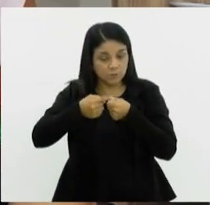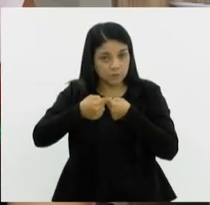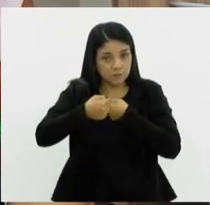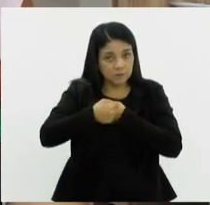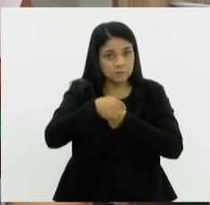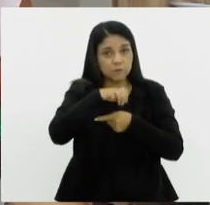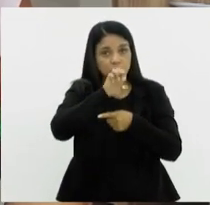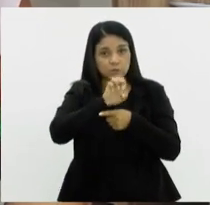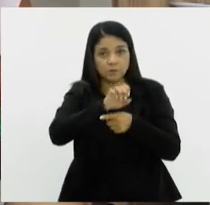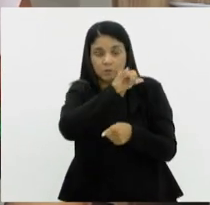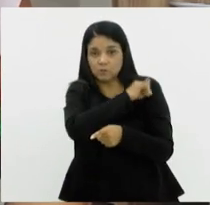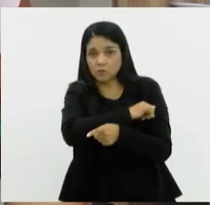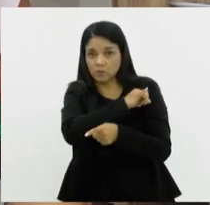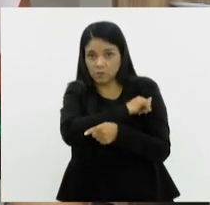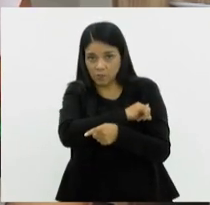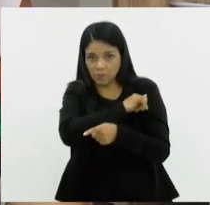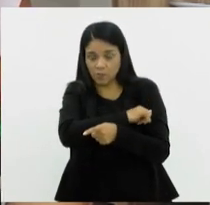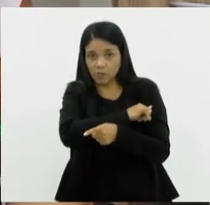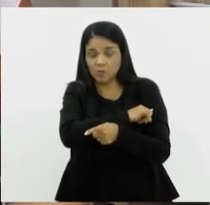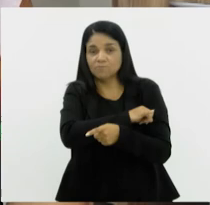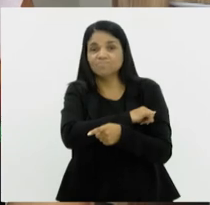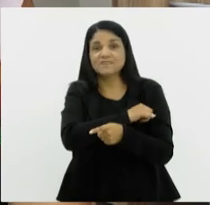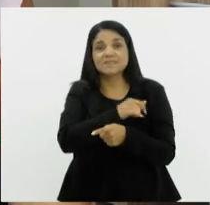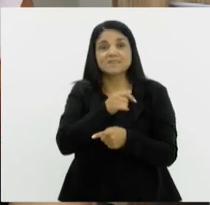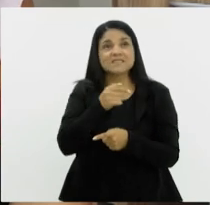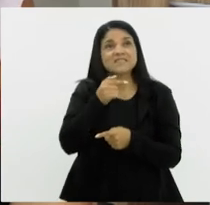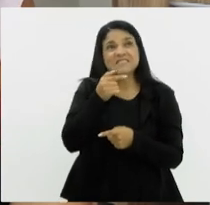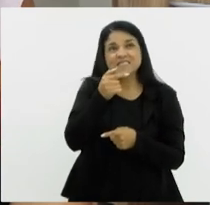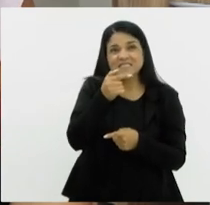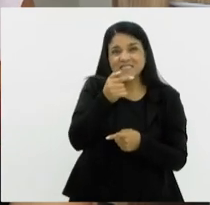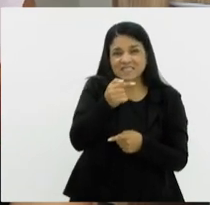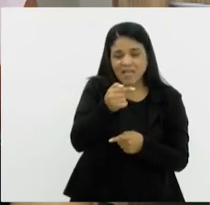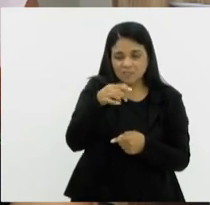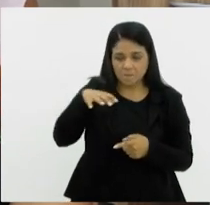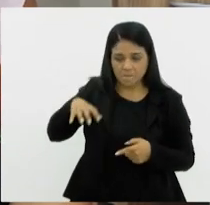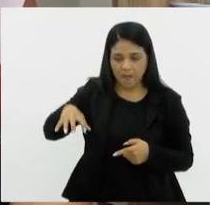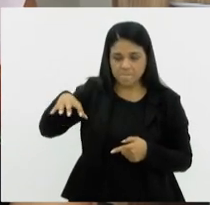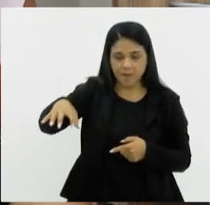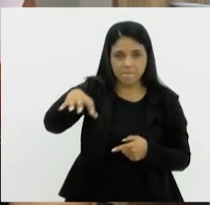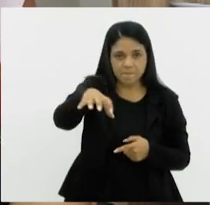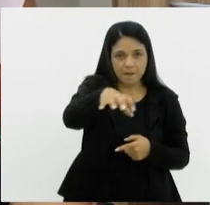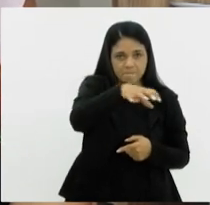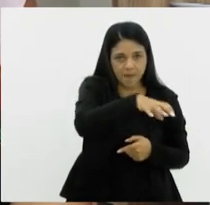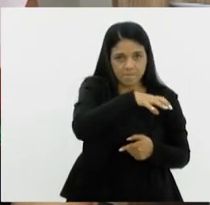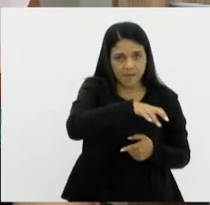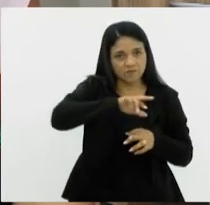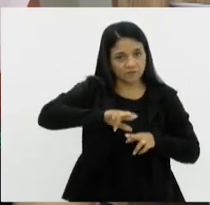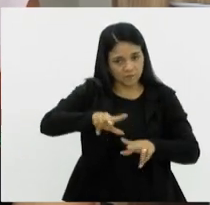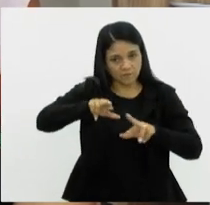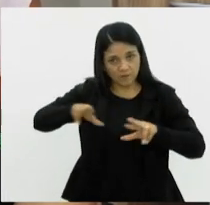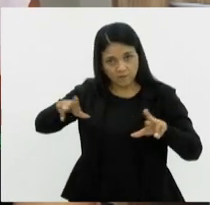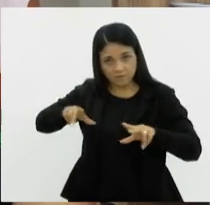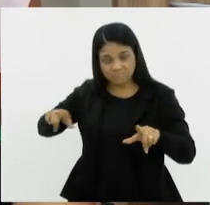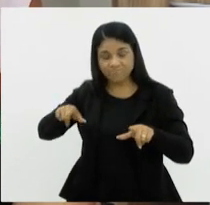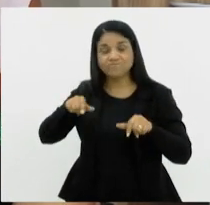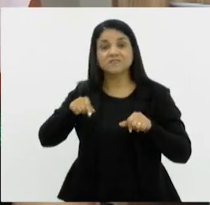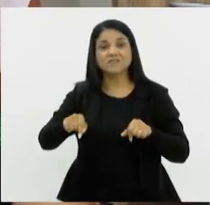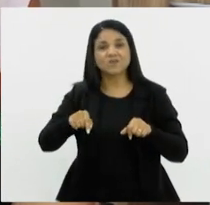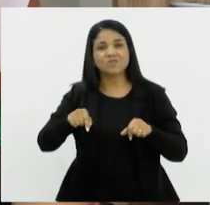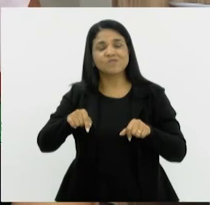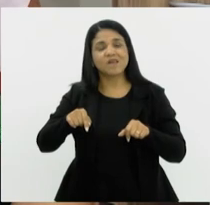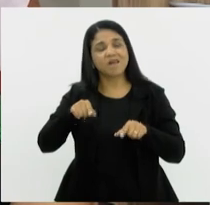Estado, refletindo municípios de 7 diferentes regiões. Então, isso dá uma abrangência grande